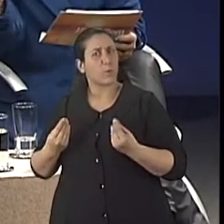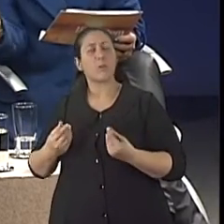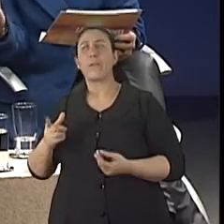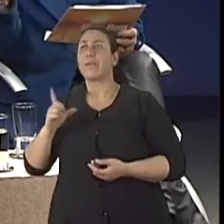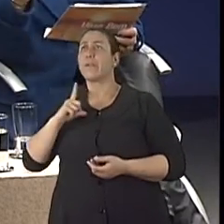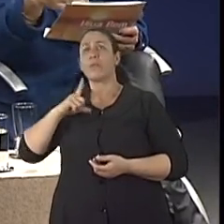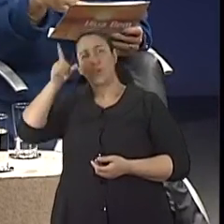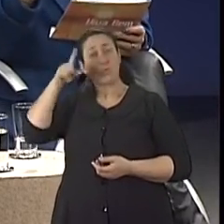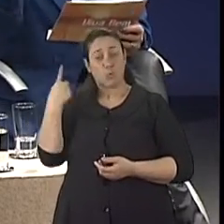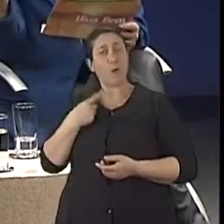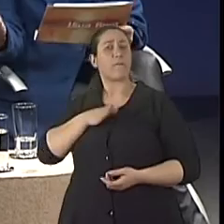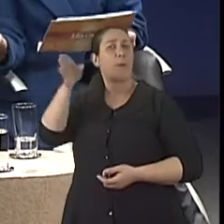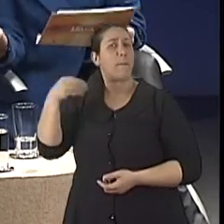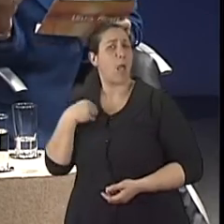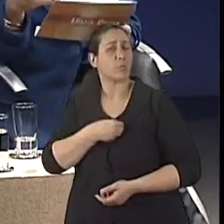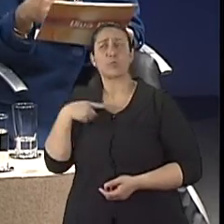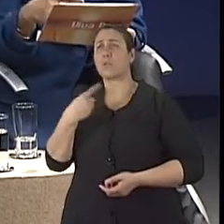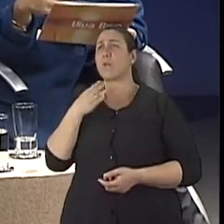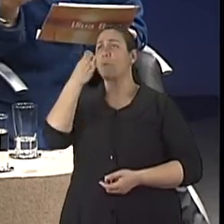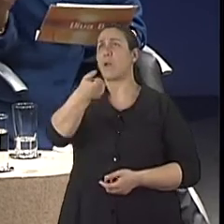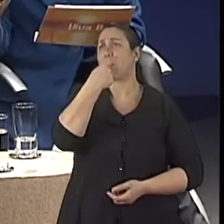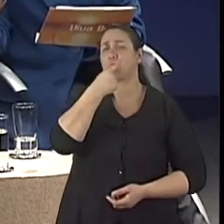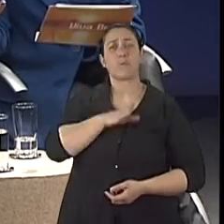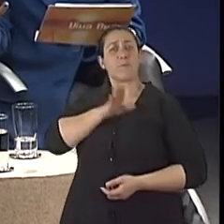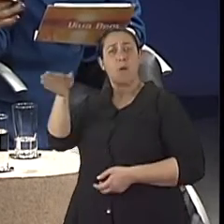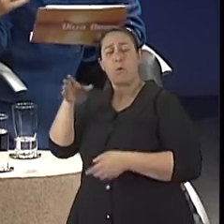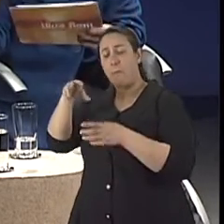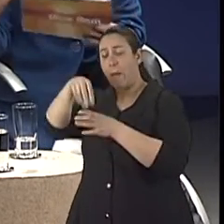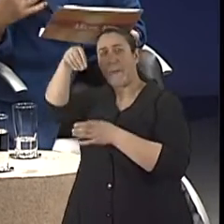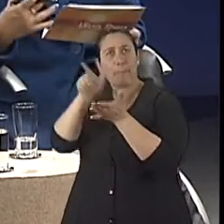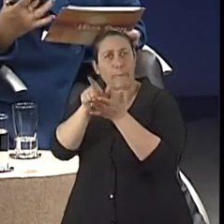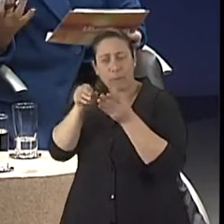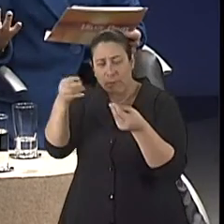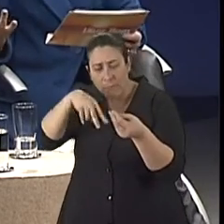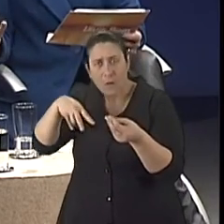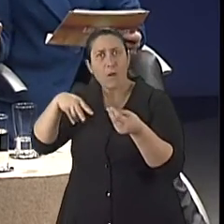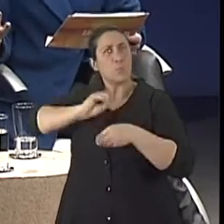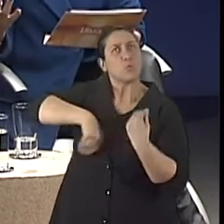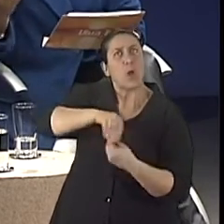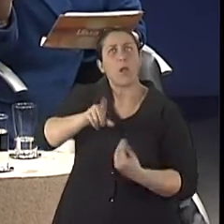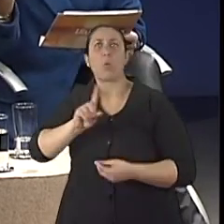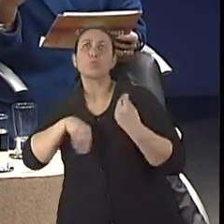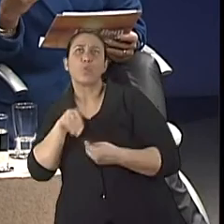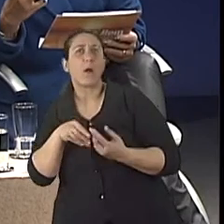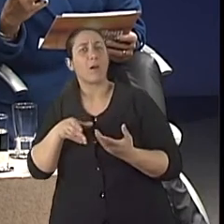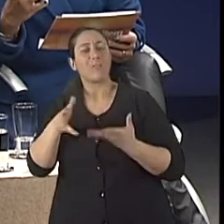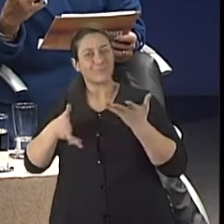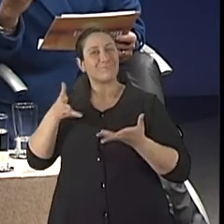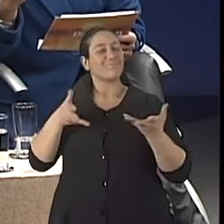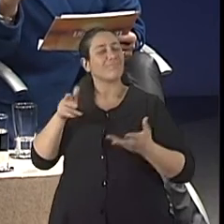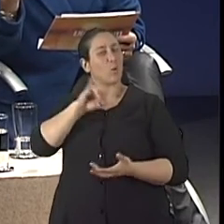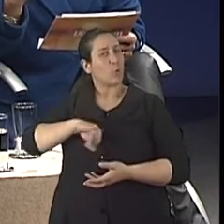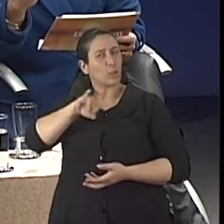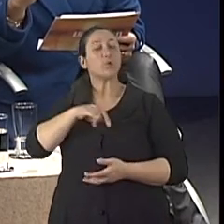mal-estar, nós vamos ao médico, nós temos que tomar medicação, ler a bula ou não ler a bula, como é que se faz isso? Misturar ou não misturar a medicação? Agora eu quero pegar